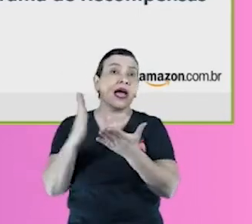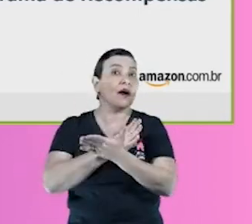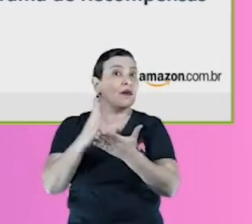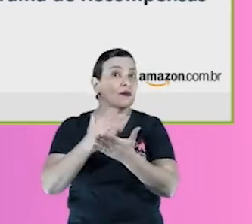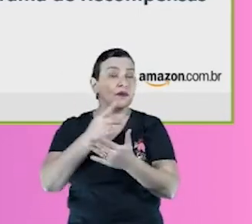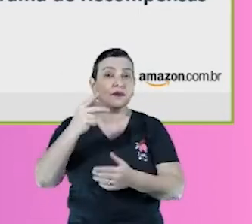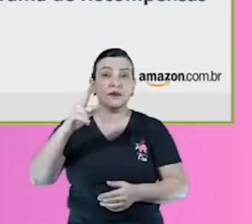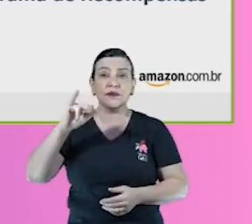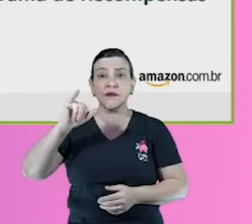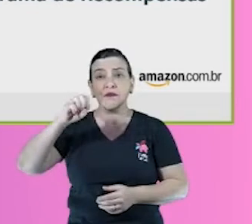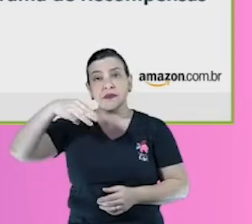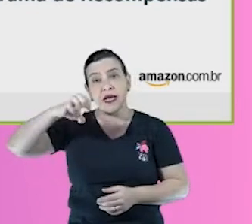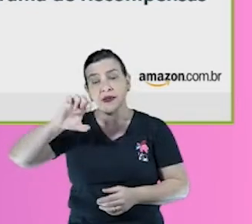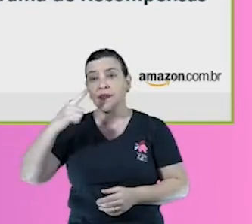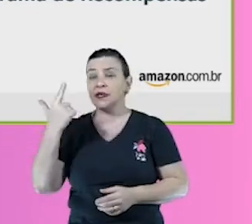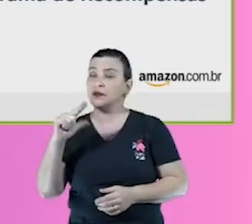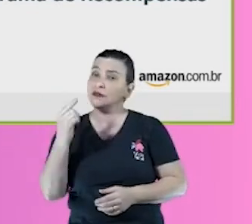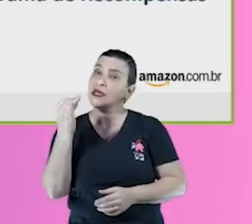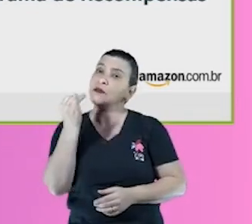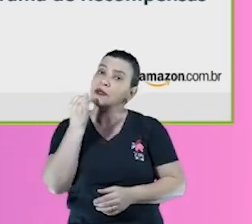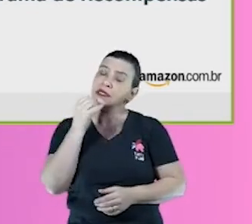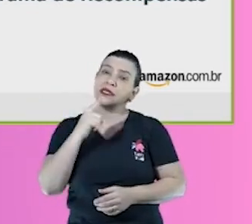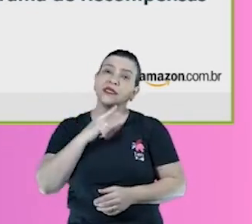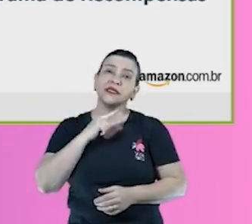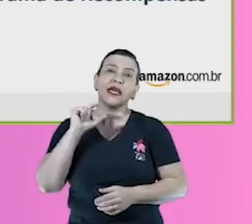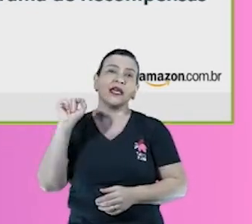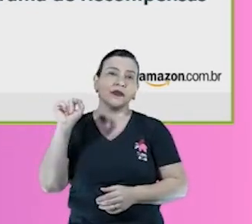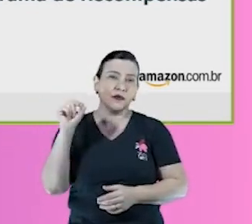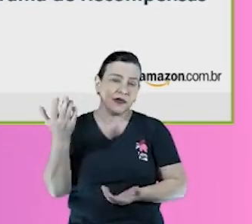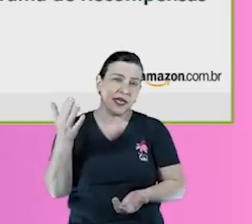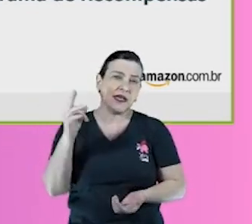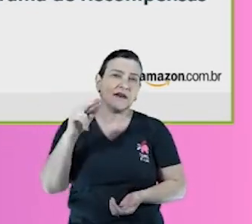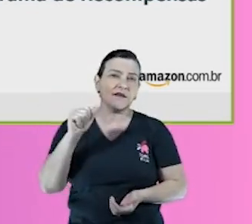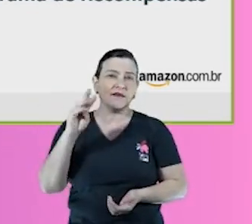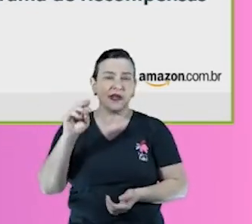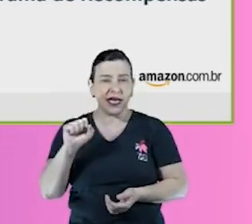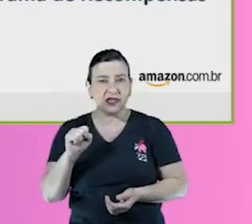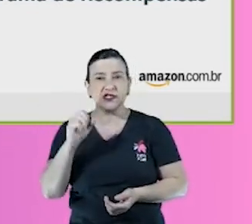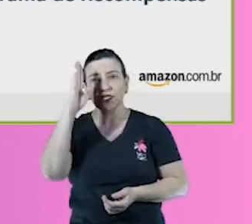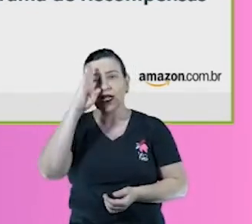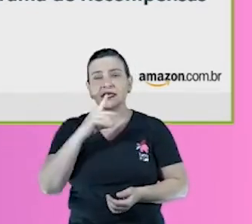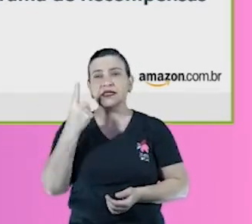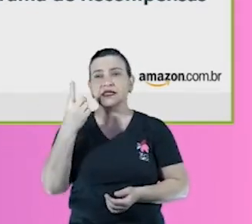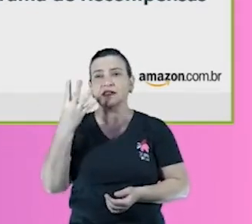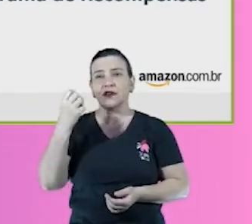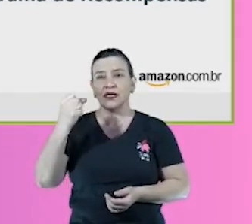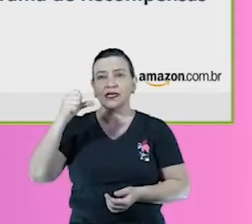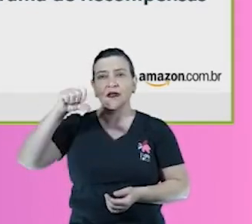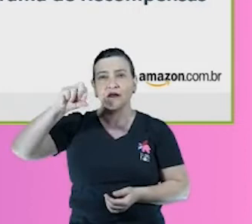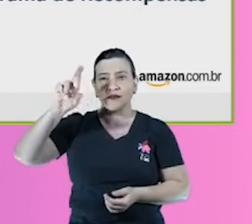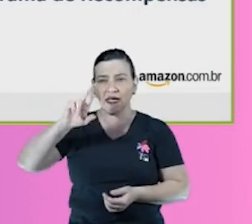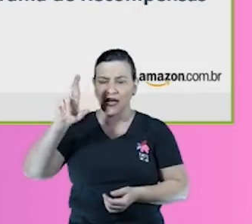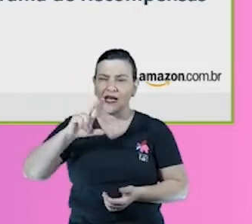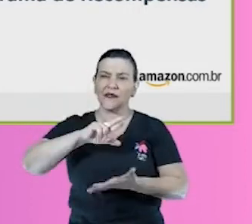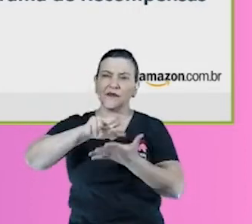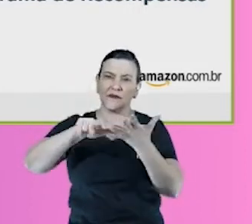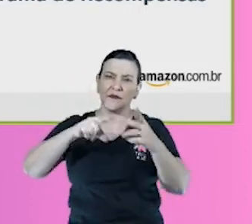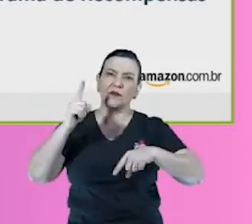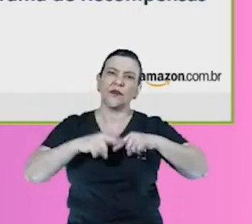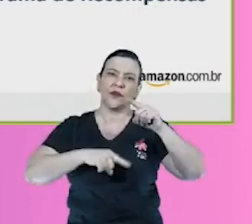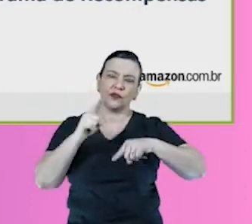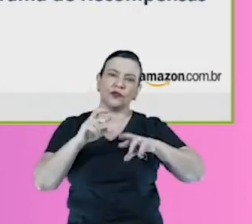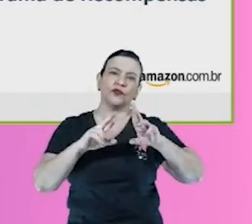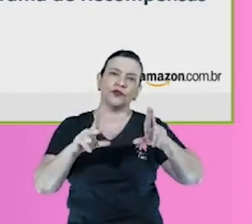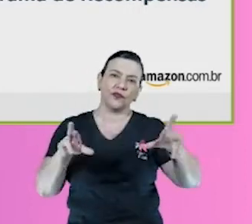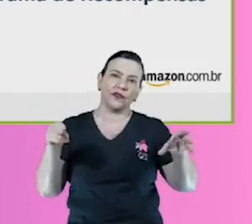frete grátis a partir de R$99 pra livros, a partir de R$149 pra outros produtos, né, que estão dentro